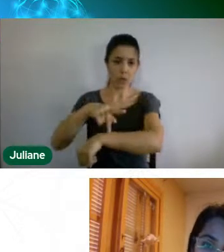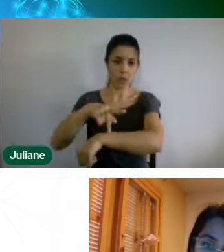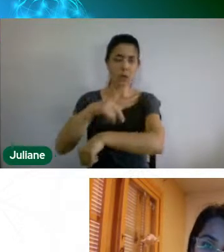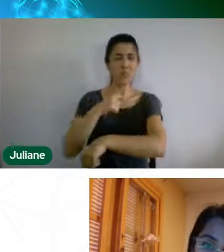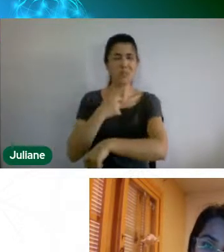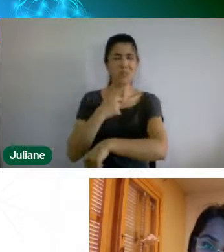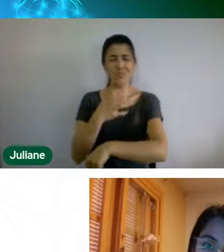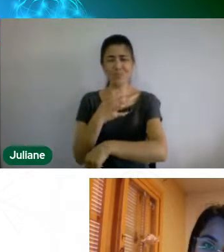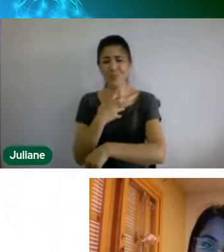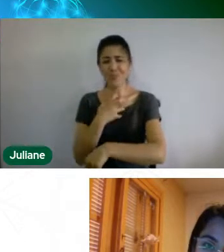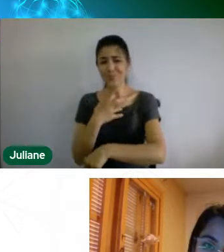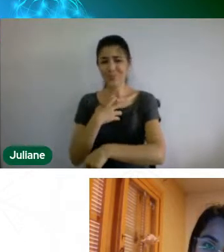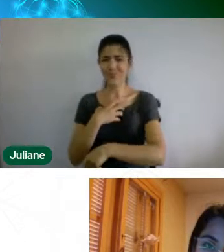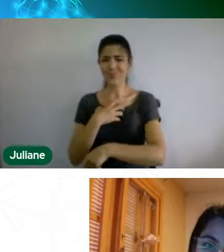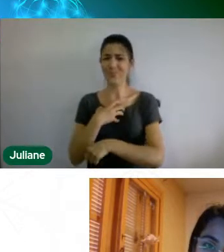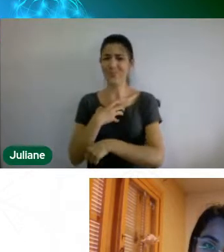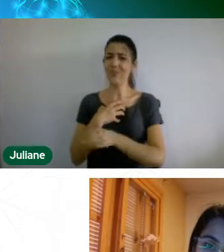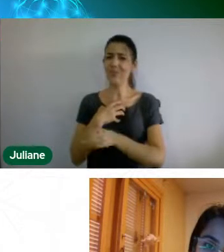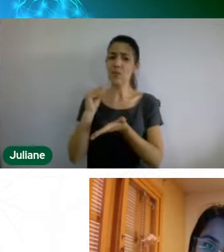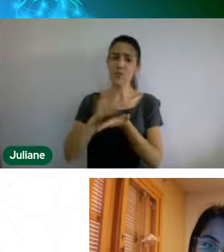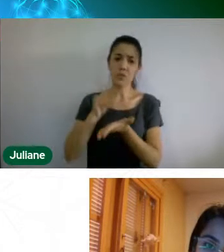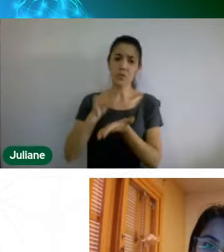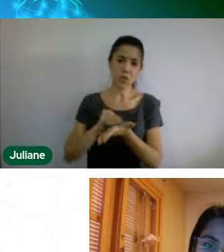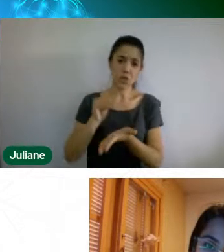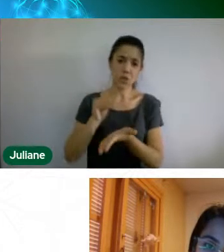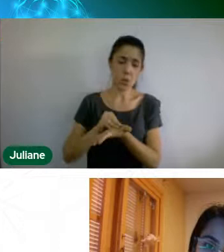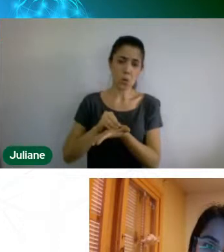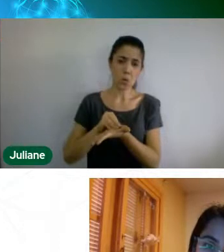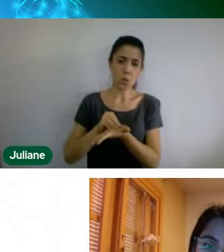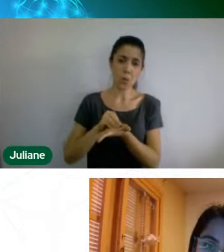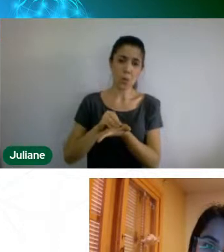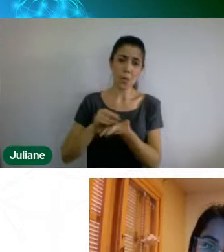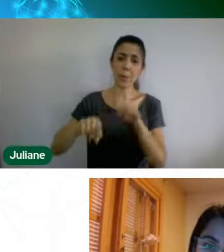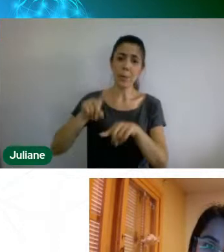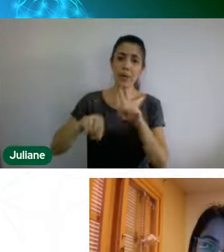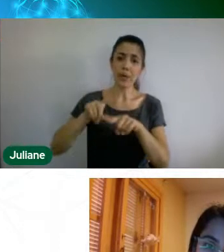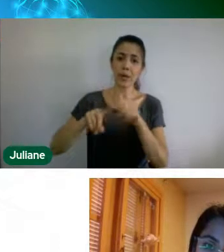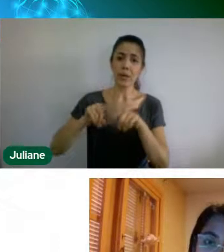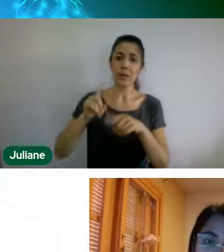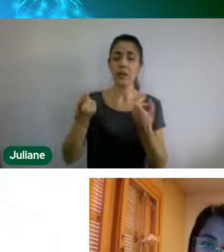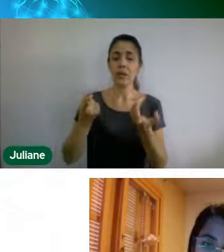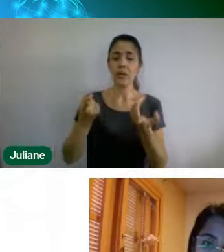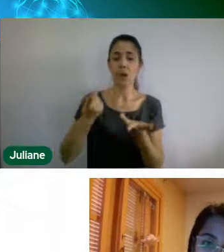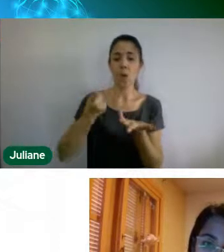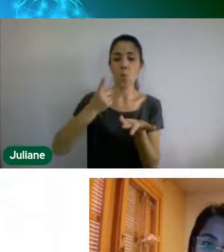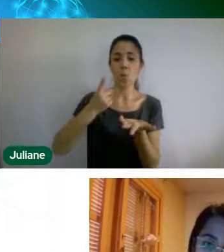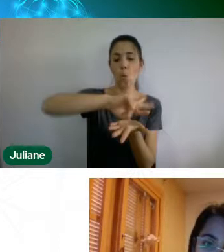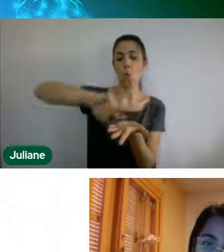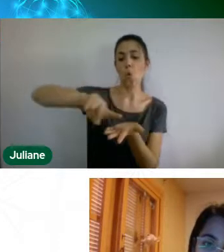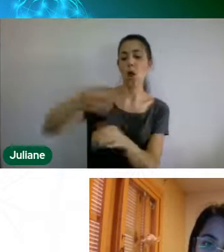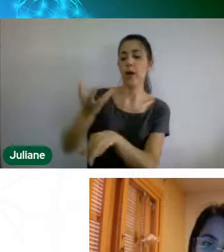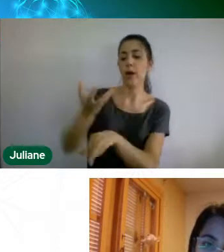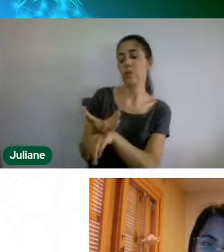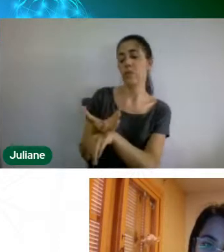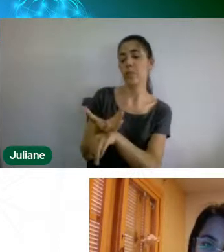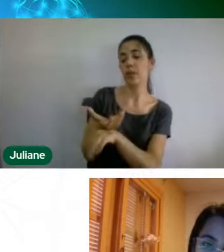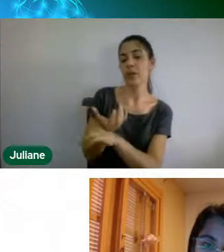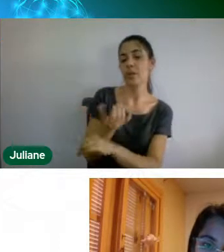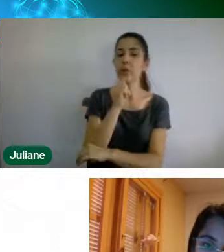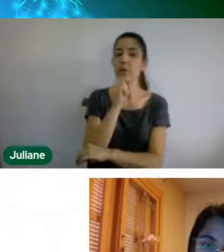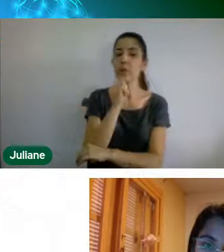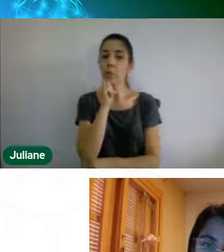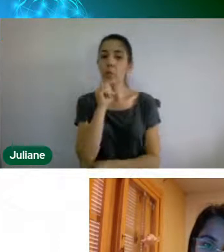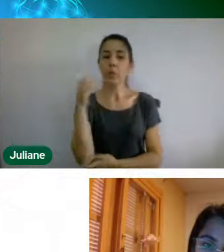interdisciplinariedade com ciências, né, com biologia, propriamente dito, tipo, pensando em